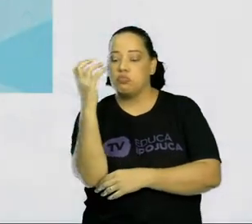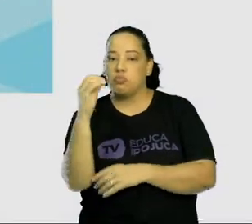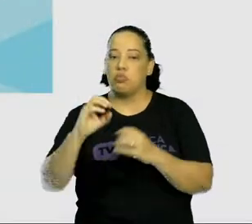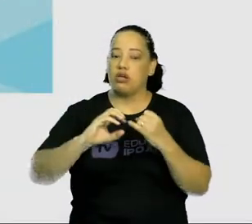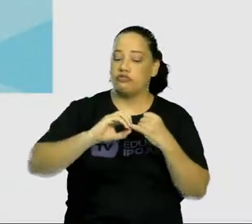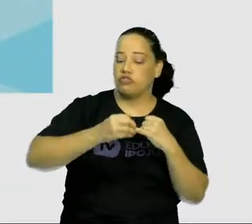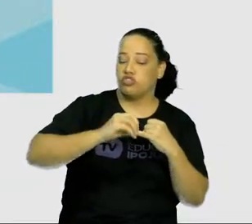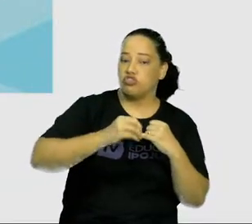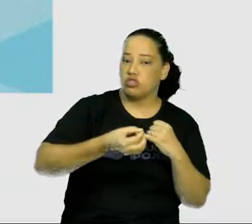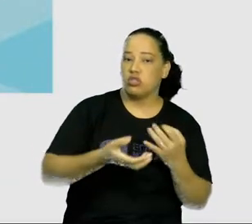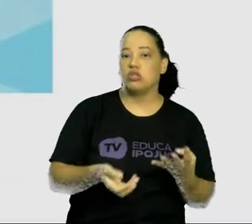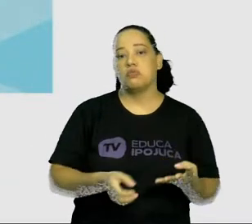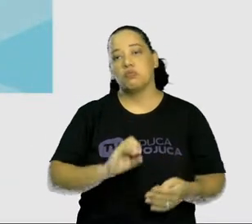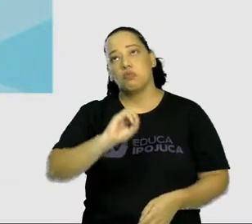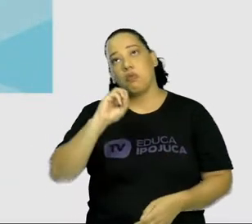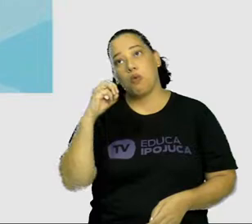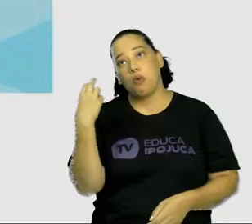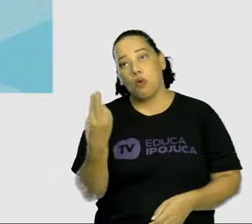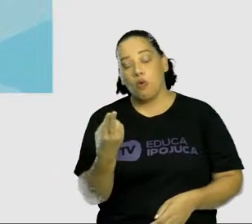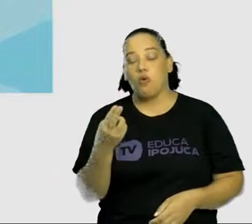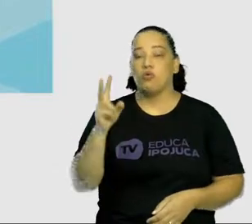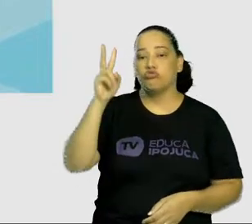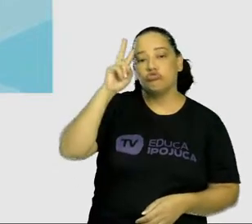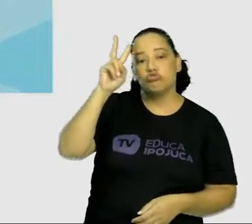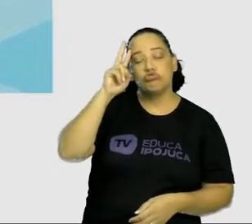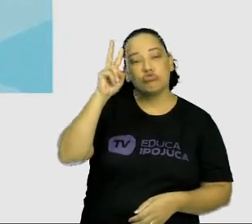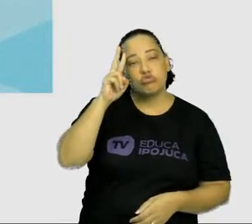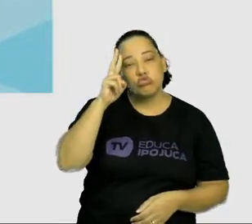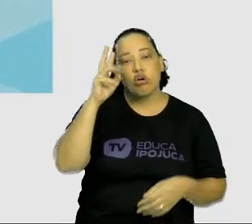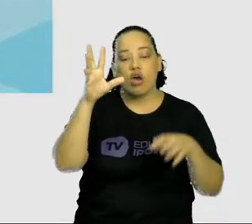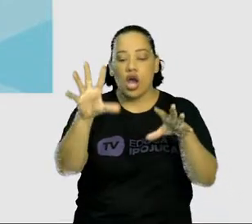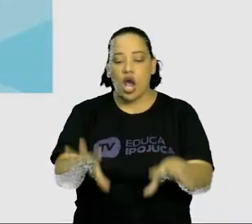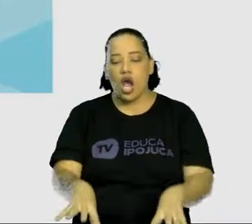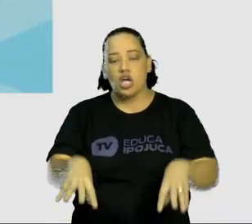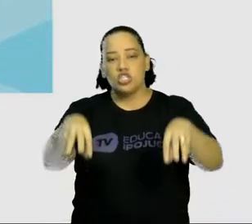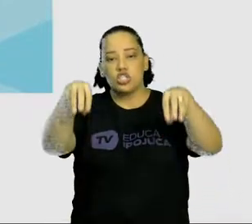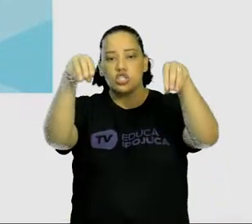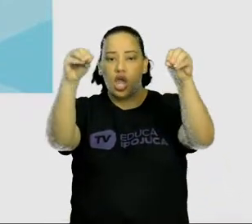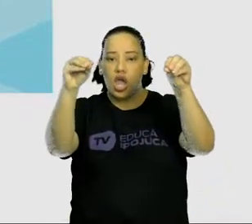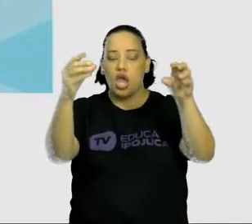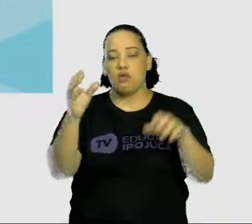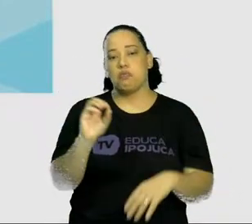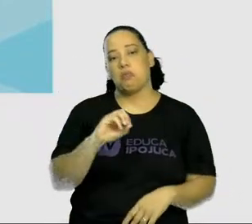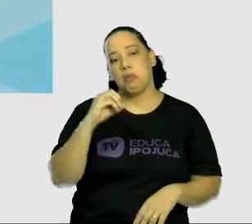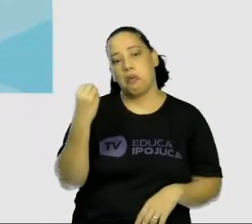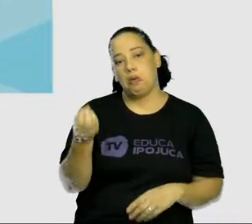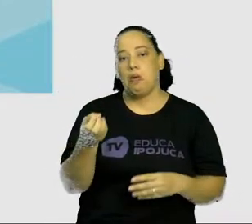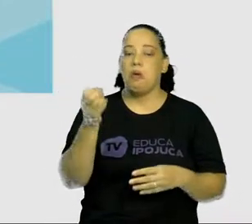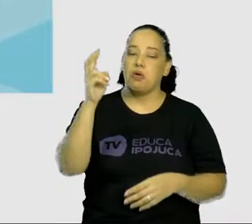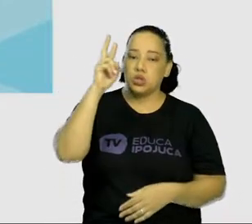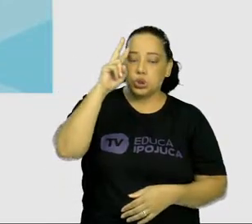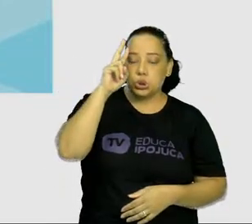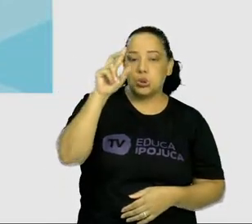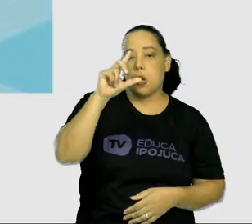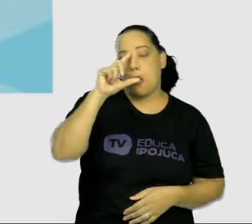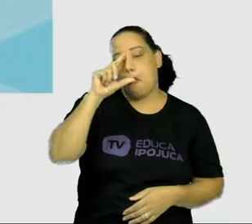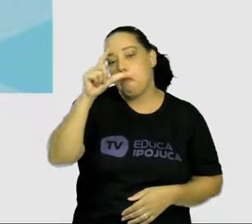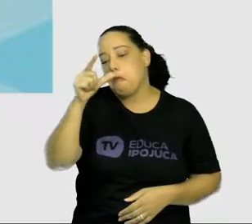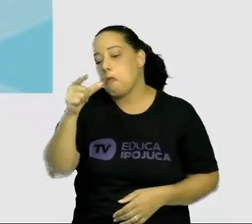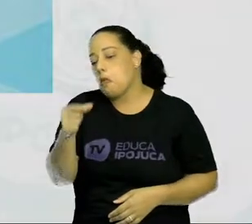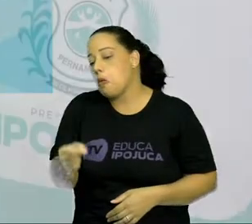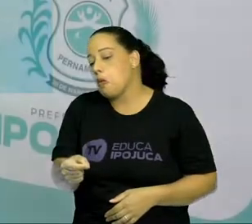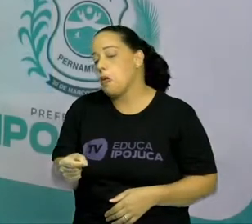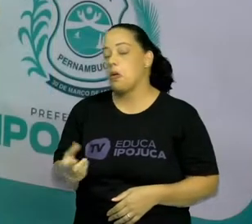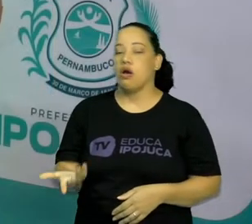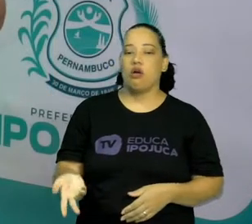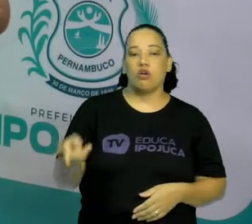histórias de castelos ou de bruxas. Ou se já ouviram histórias de